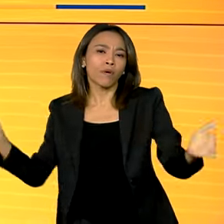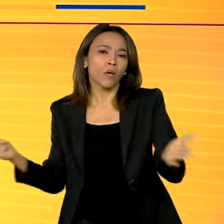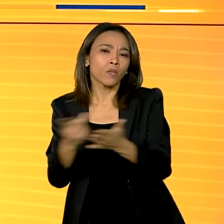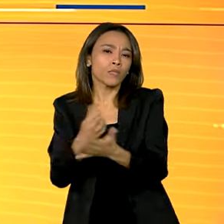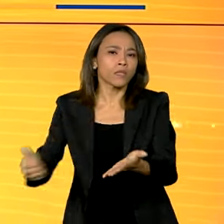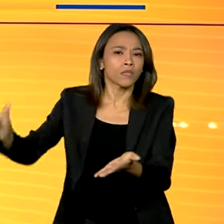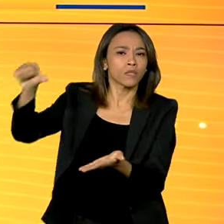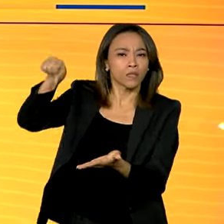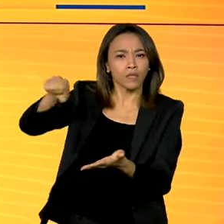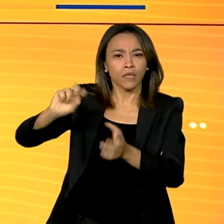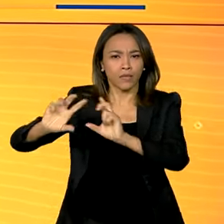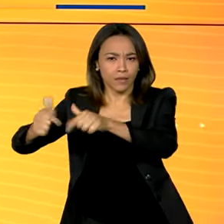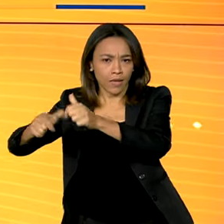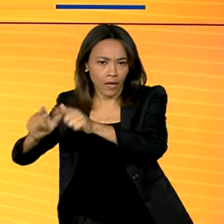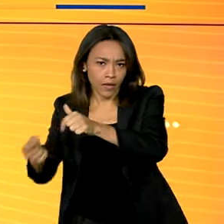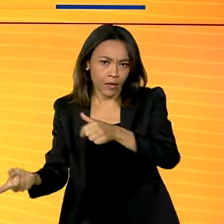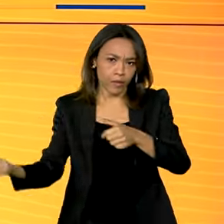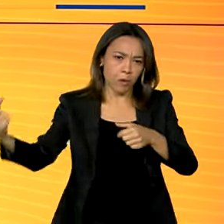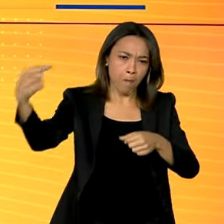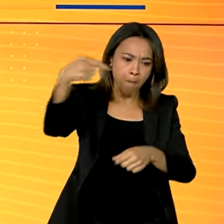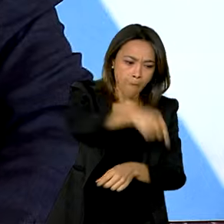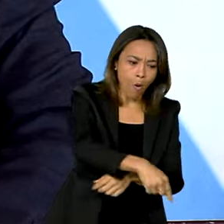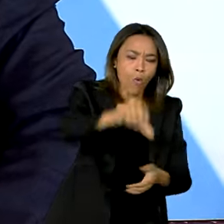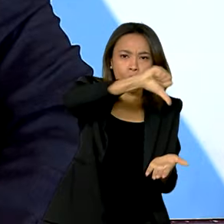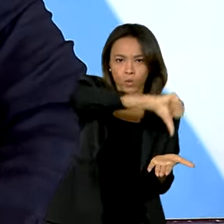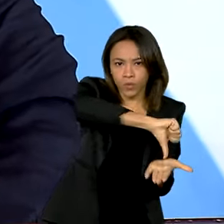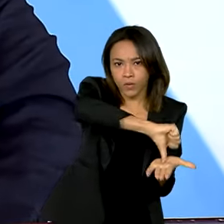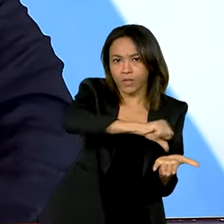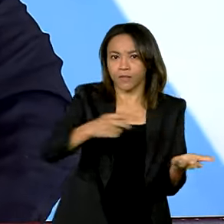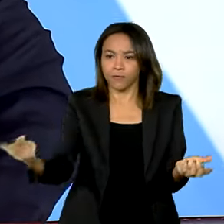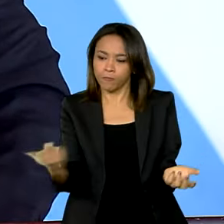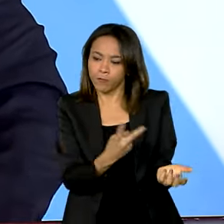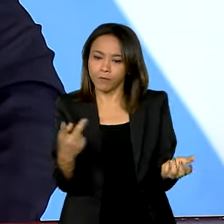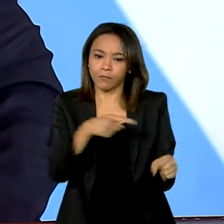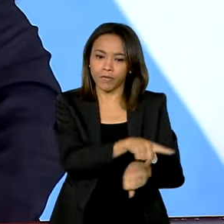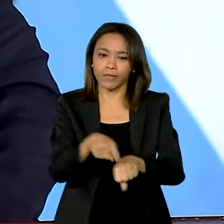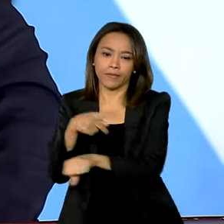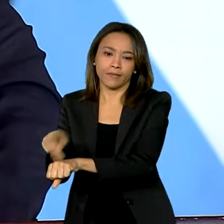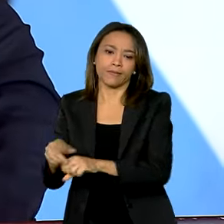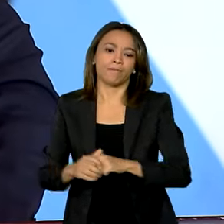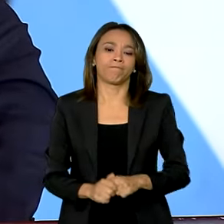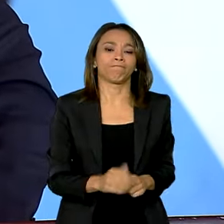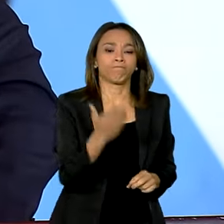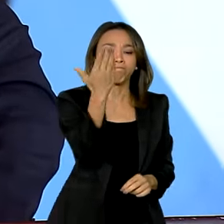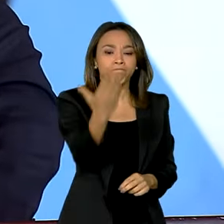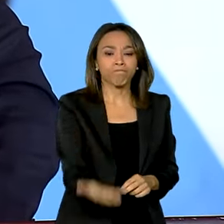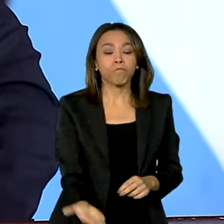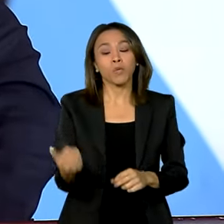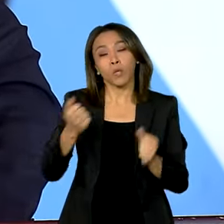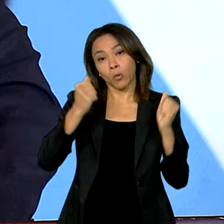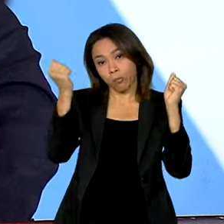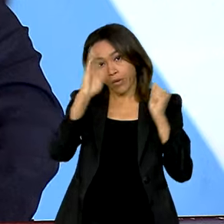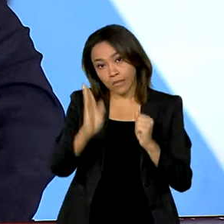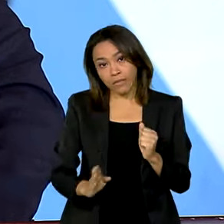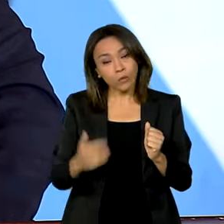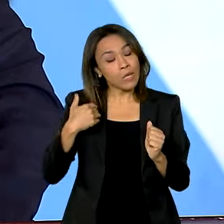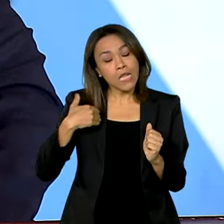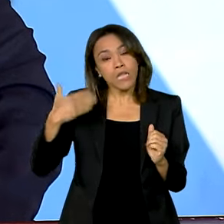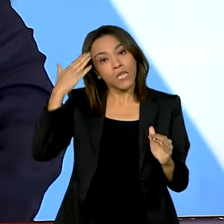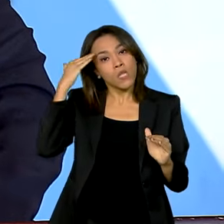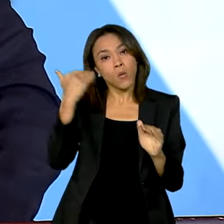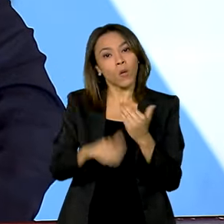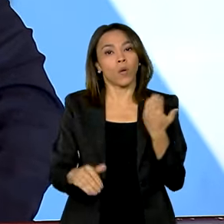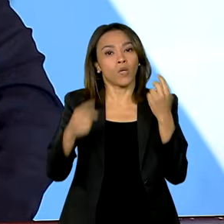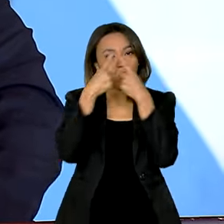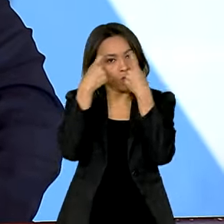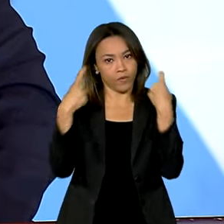condena qualquer ato de violência. O Brasil condena sempre qualquer ato de violência e o